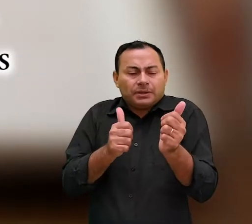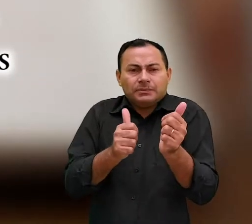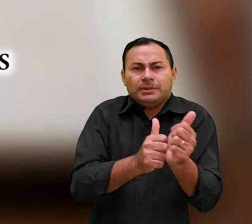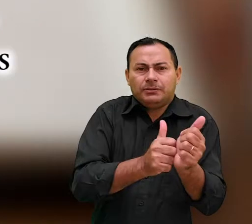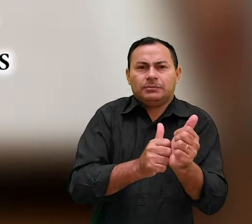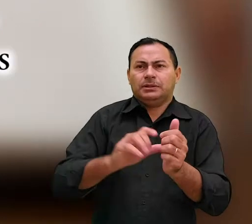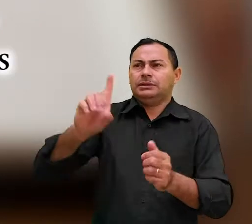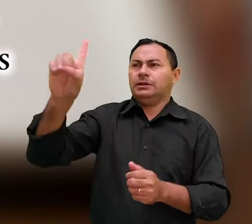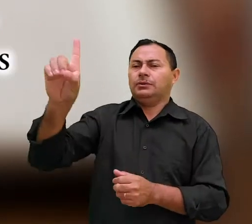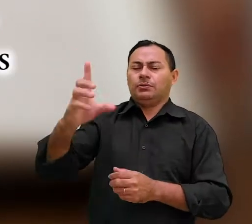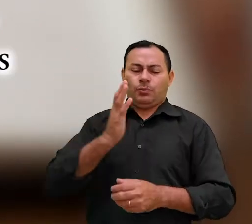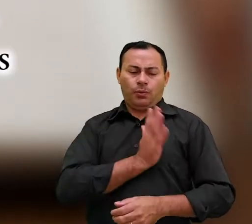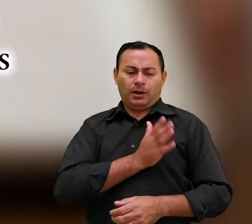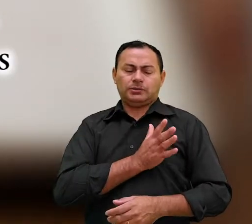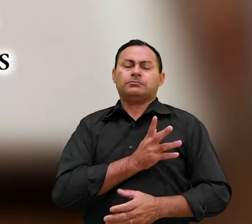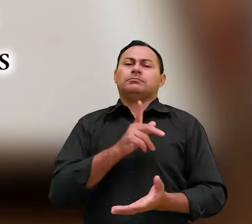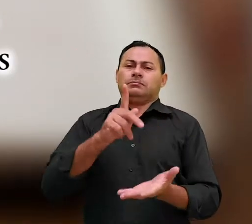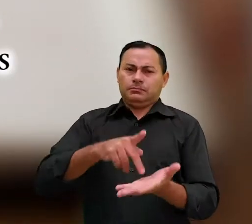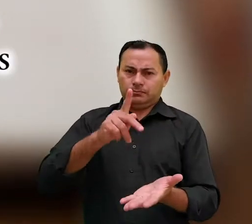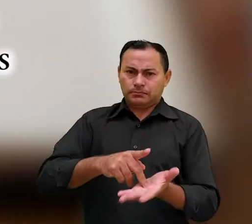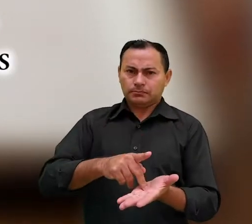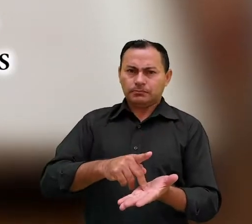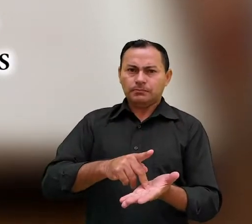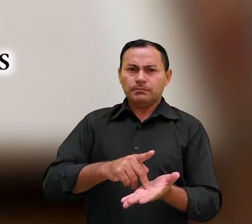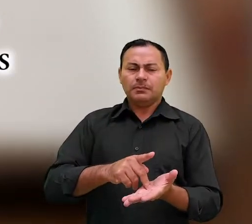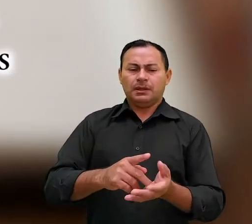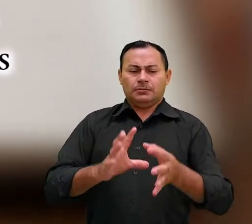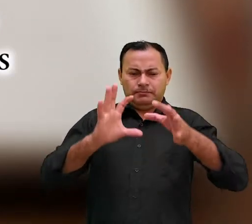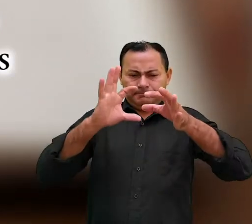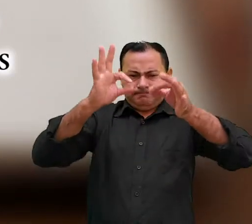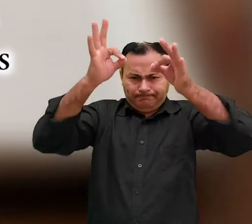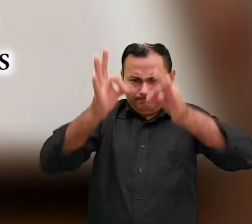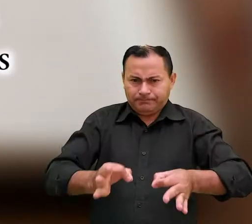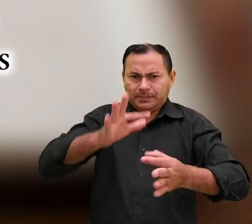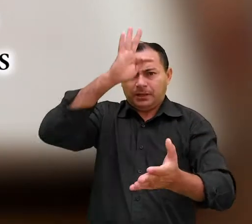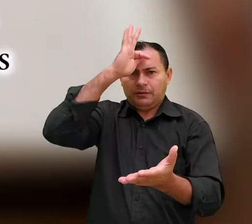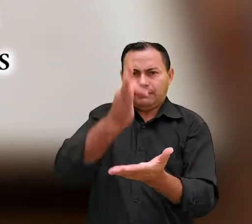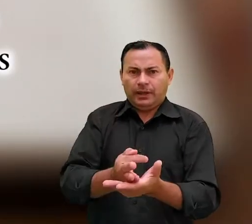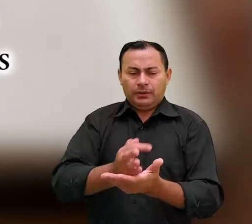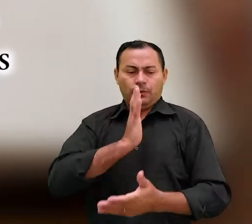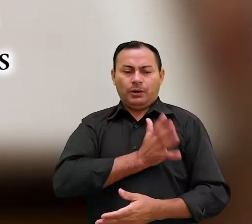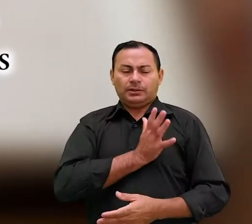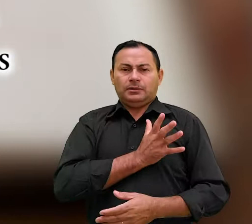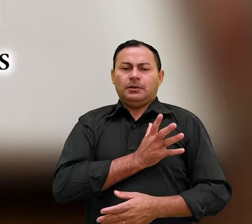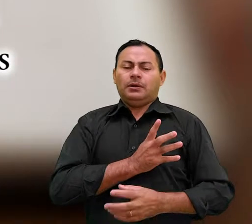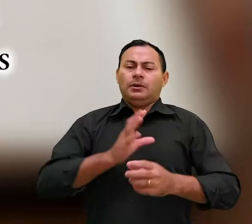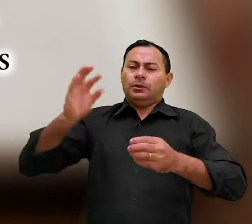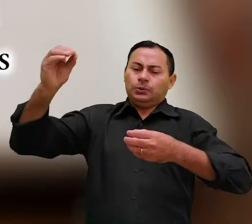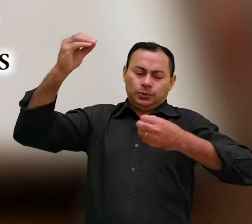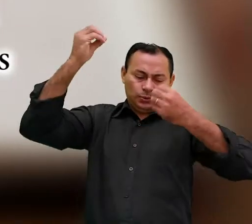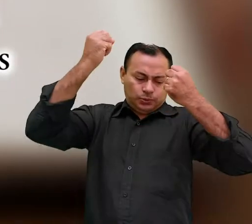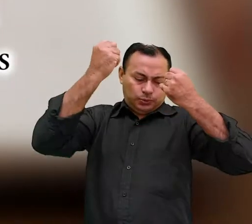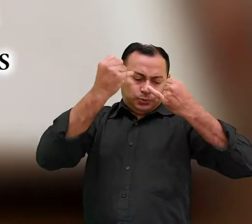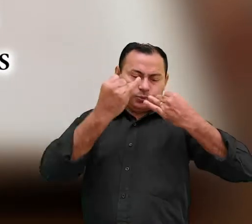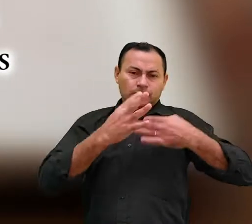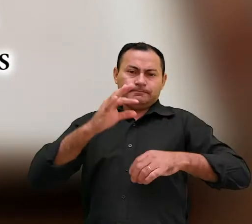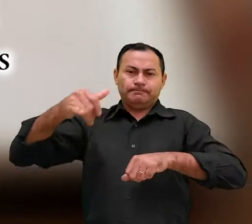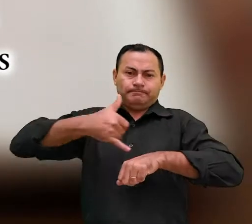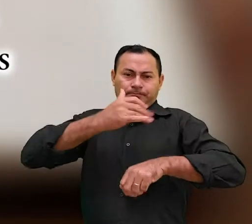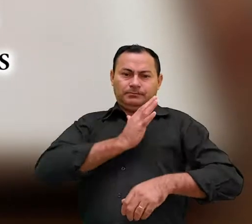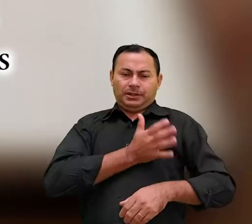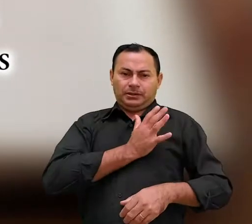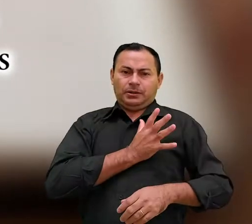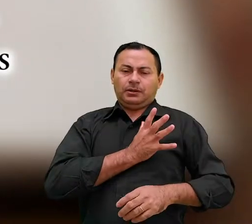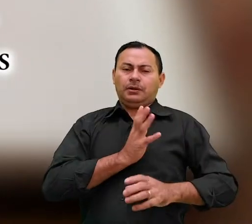aproximemo-nos de Deus com um coração sincero e com plena convicção de fé, tendo os corações aspergidos para nos purificar